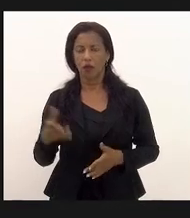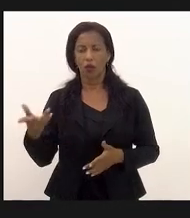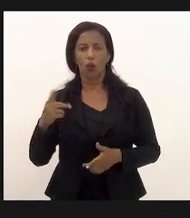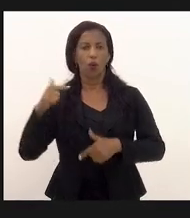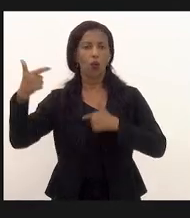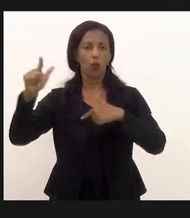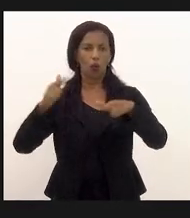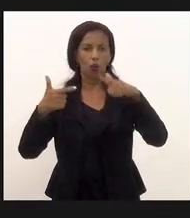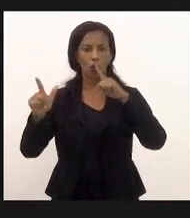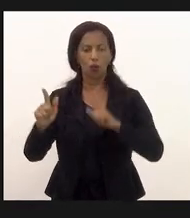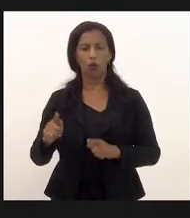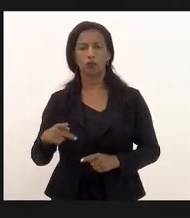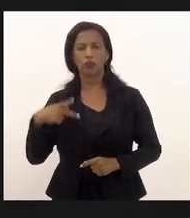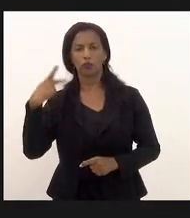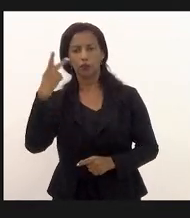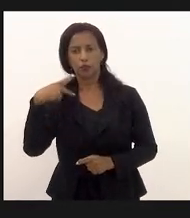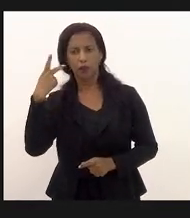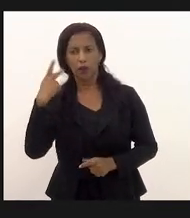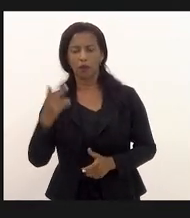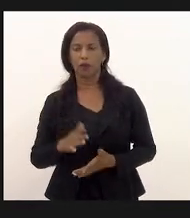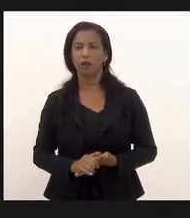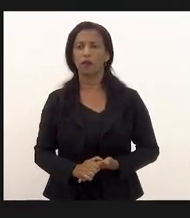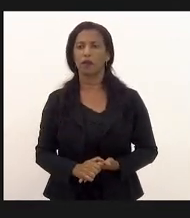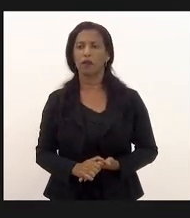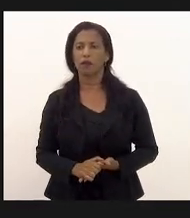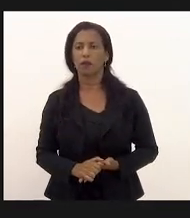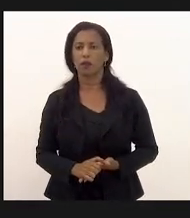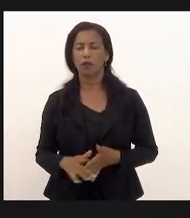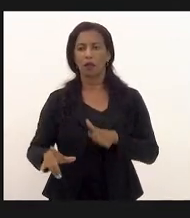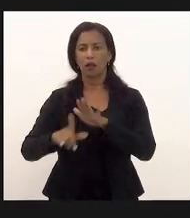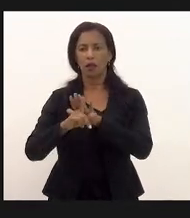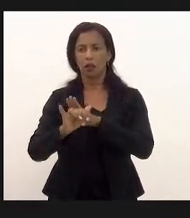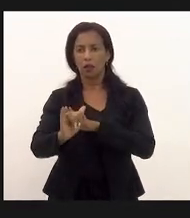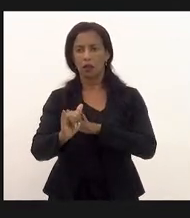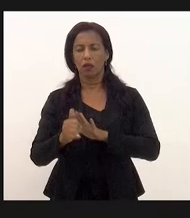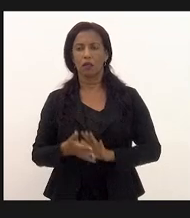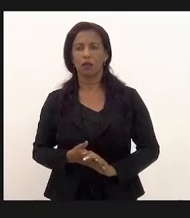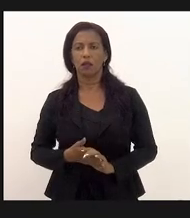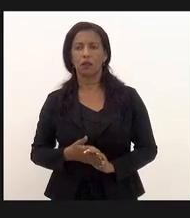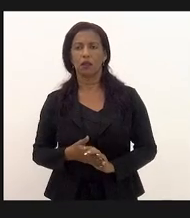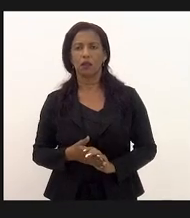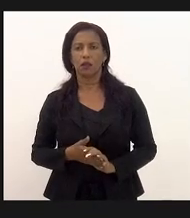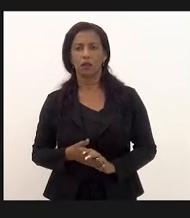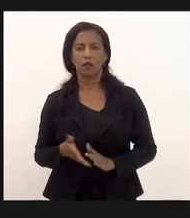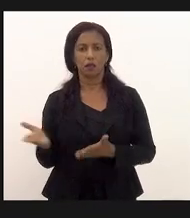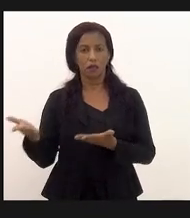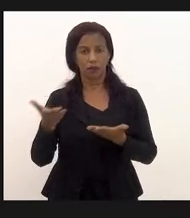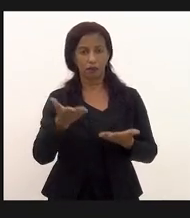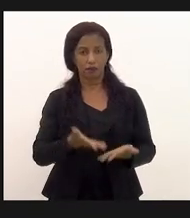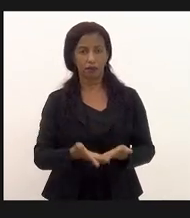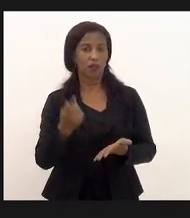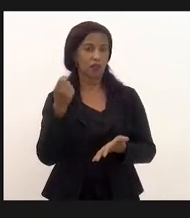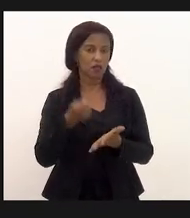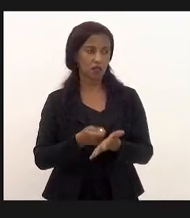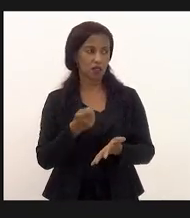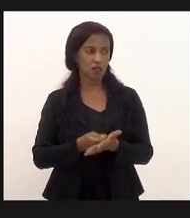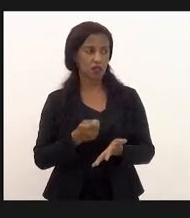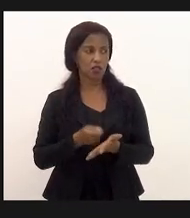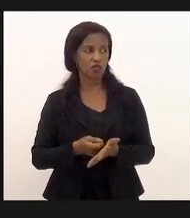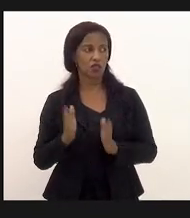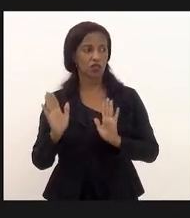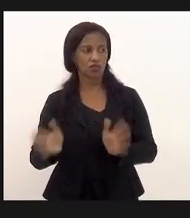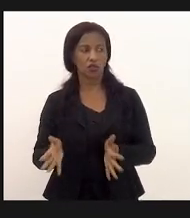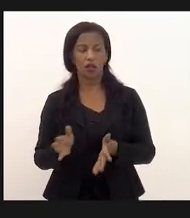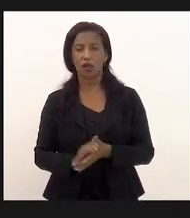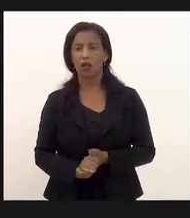os outros parlamentares autores da lei e coautores que existe já